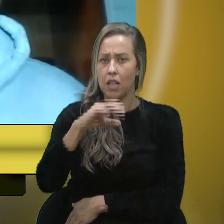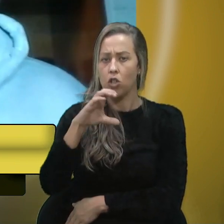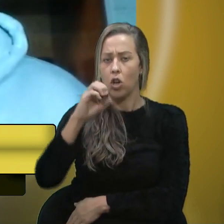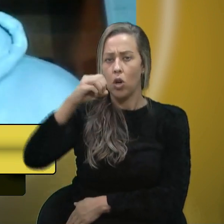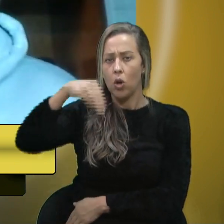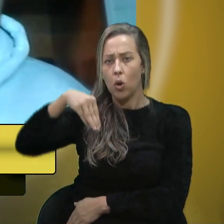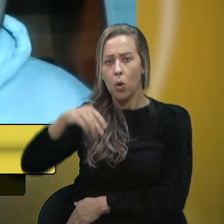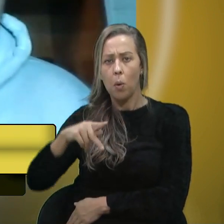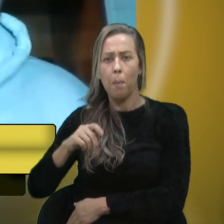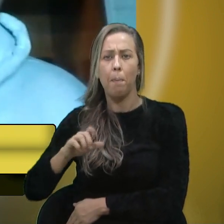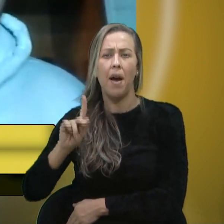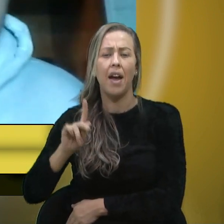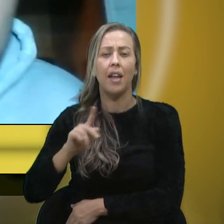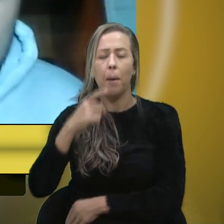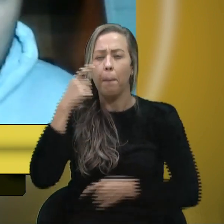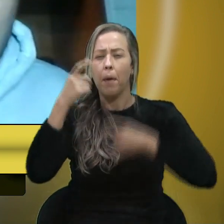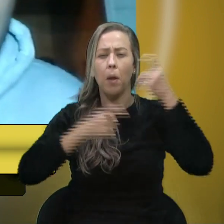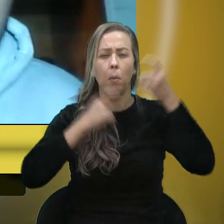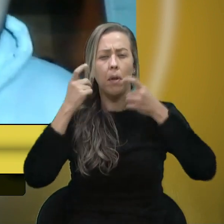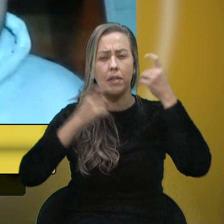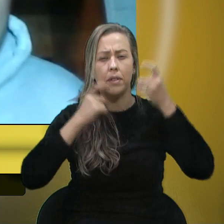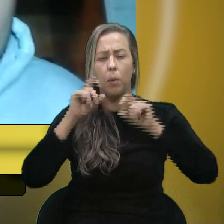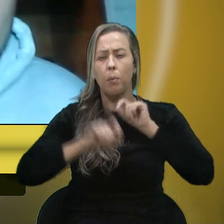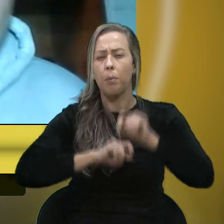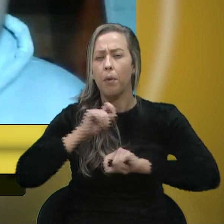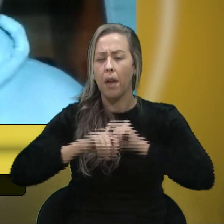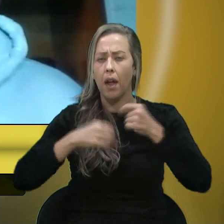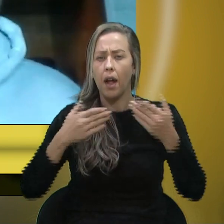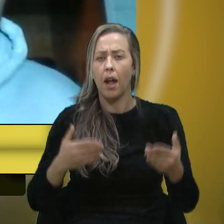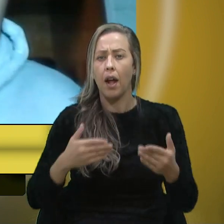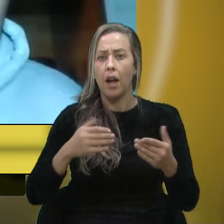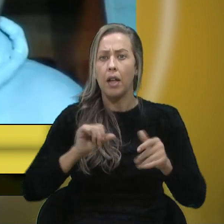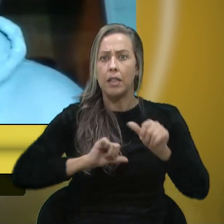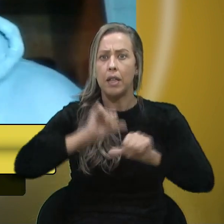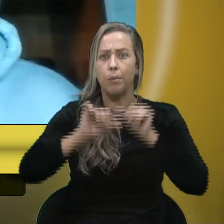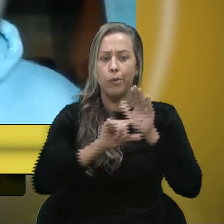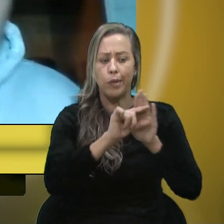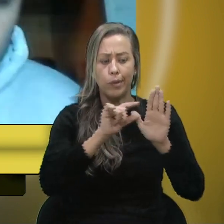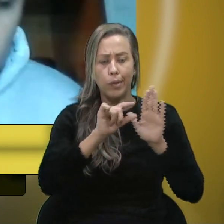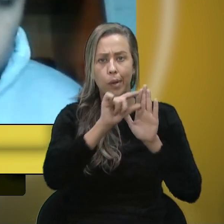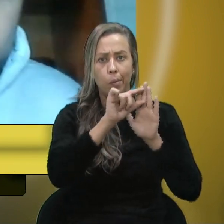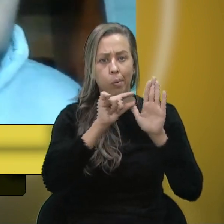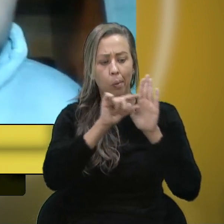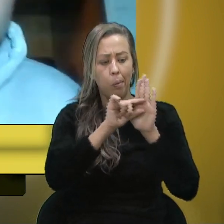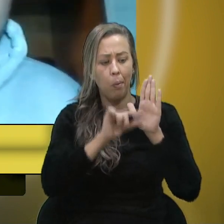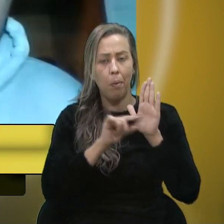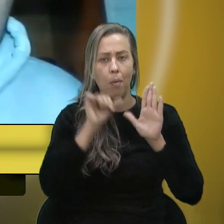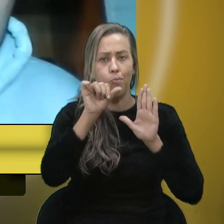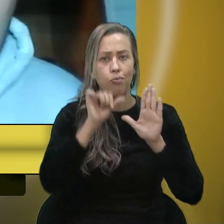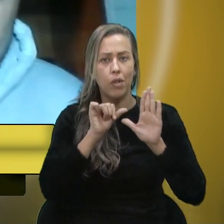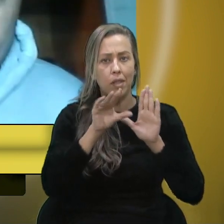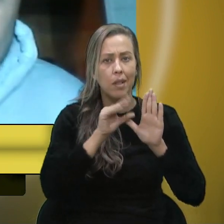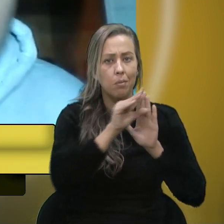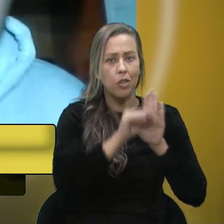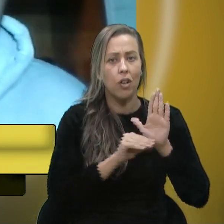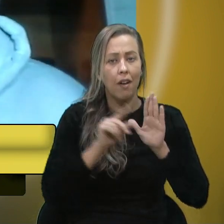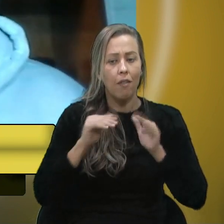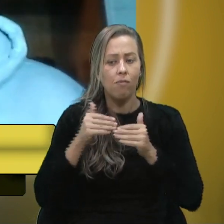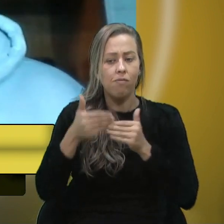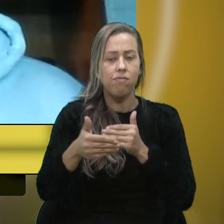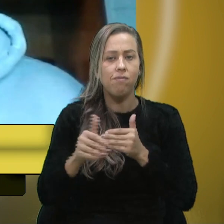e falava da preocupação que essa alteração na lei orgânica trará